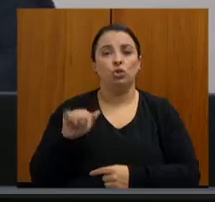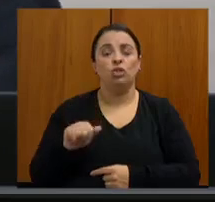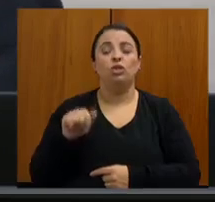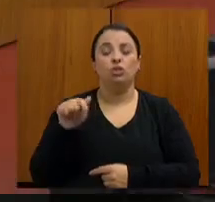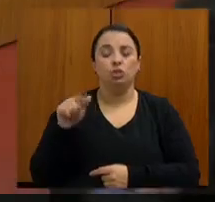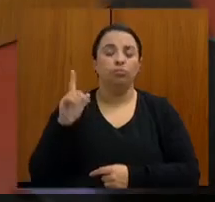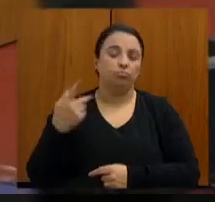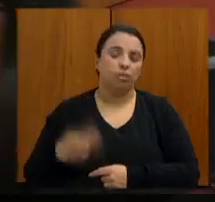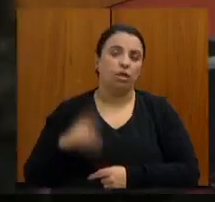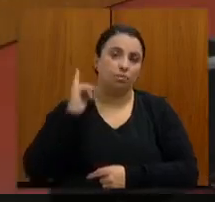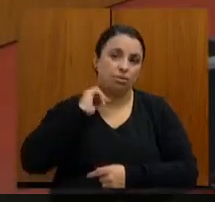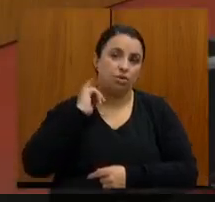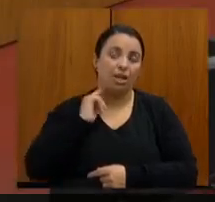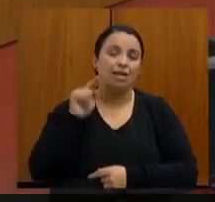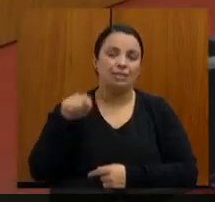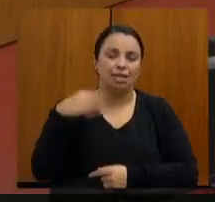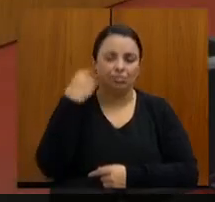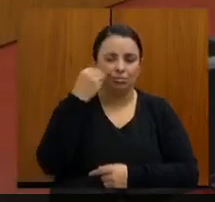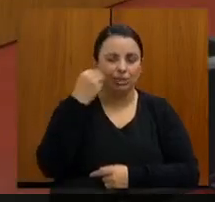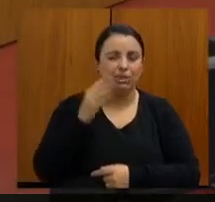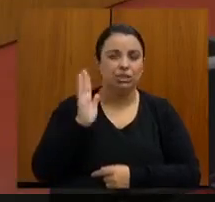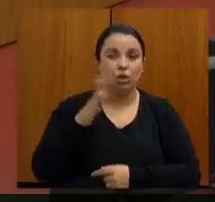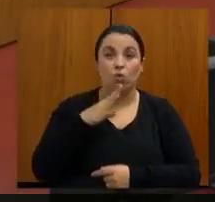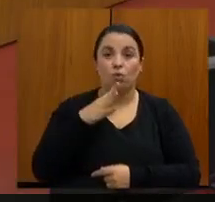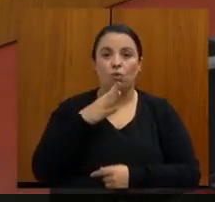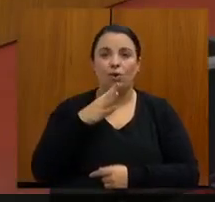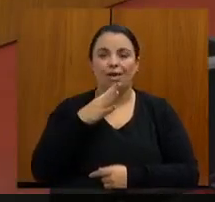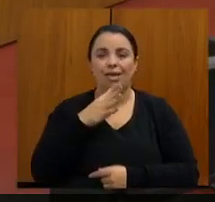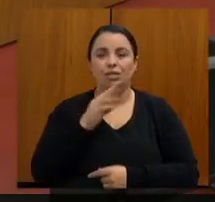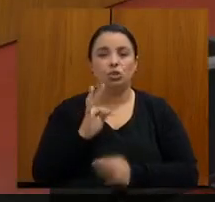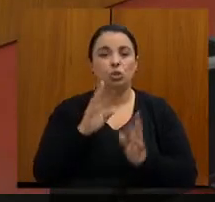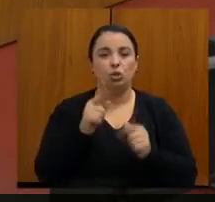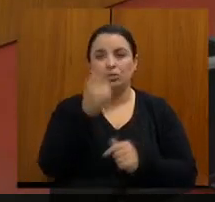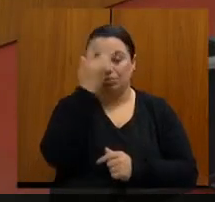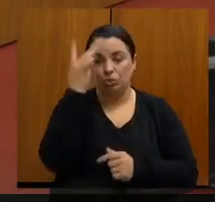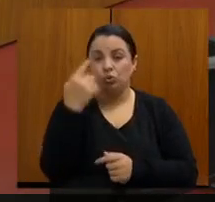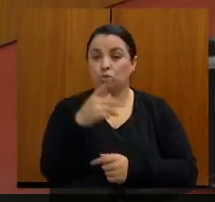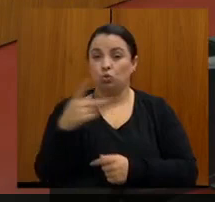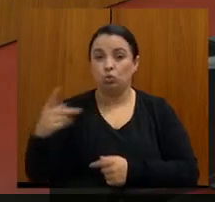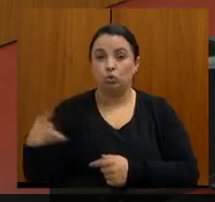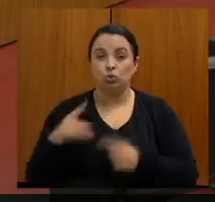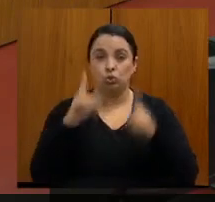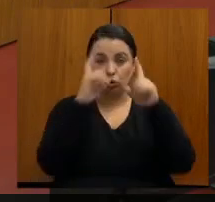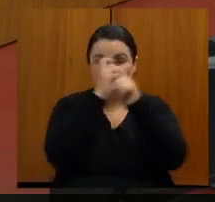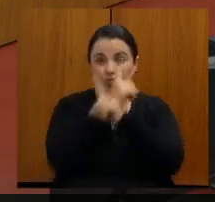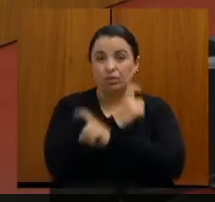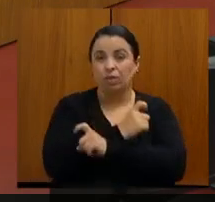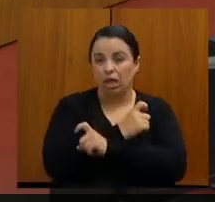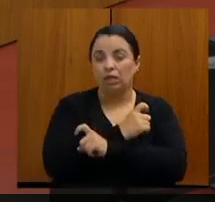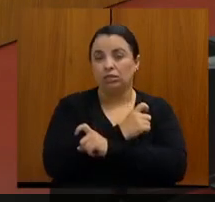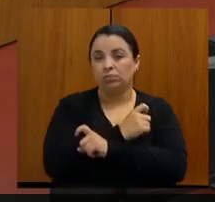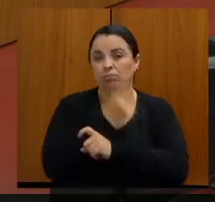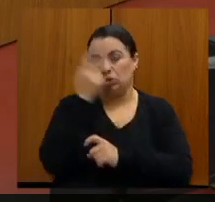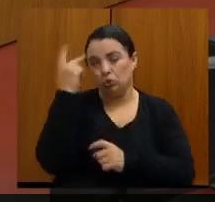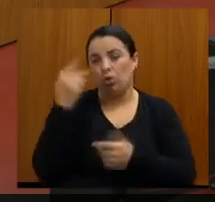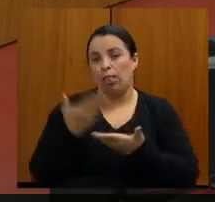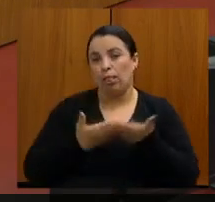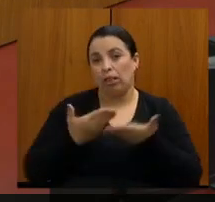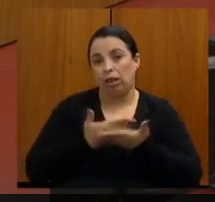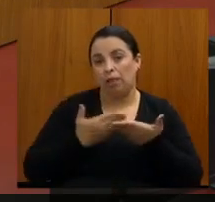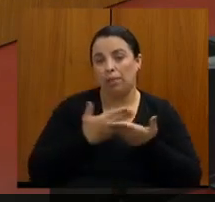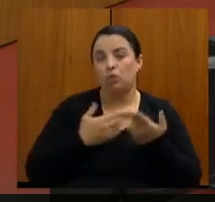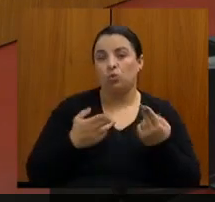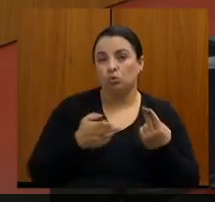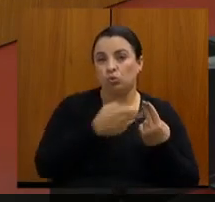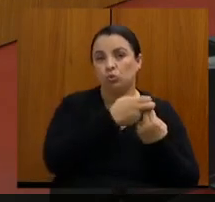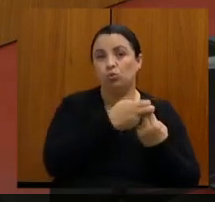mastologista experiente, conhece bastante as dificuldades dos pacientes do SUS, sobretudo ela que sabe que é muito mais